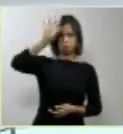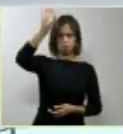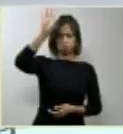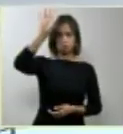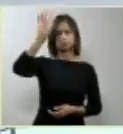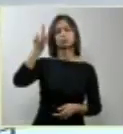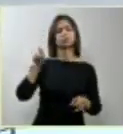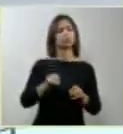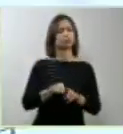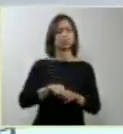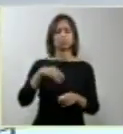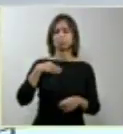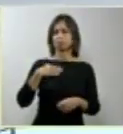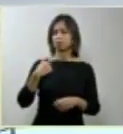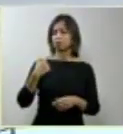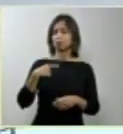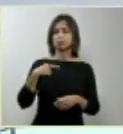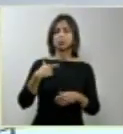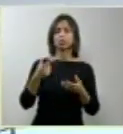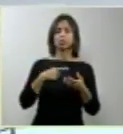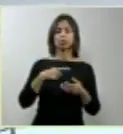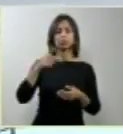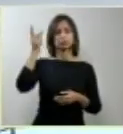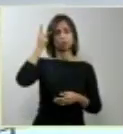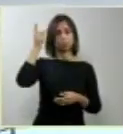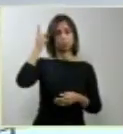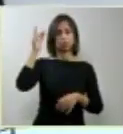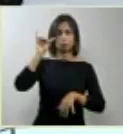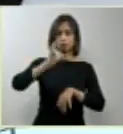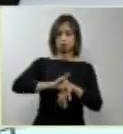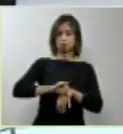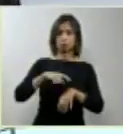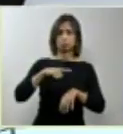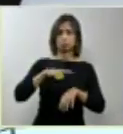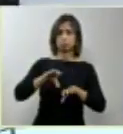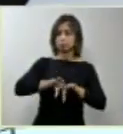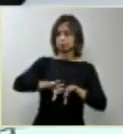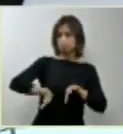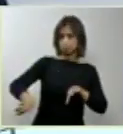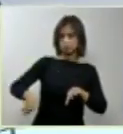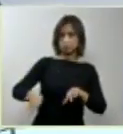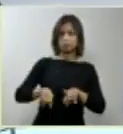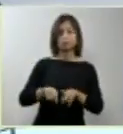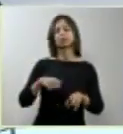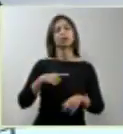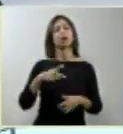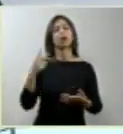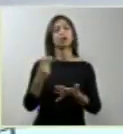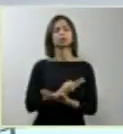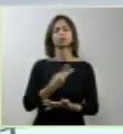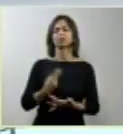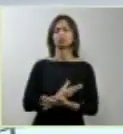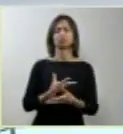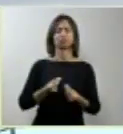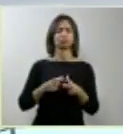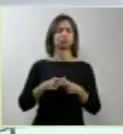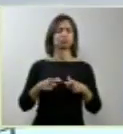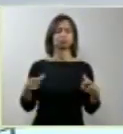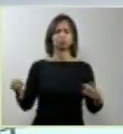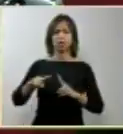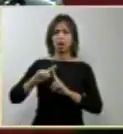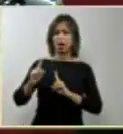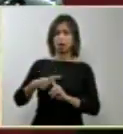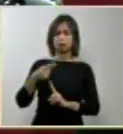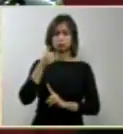cidade de São Paulo, na periferia. O óbito fetal acaba sendo muito mais frequente. E o óbito fetal